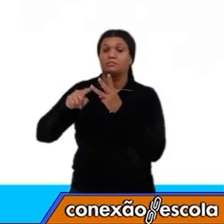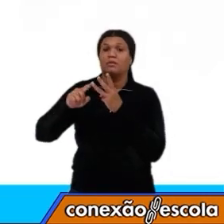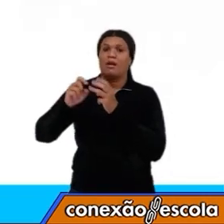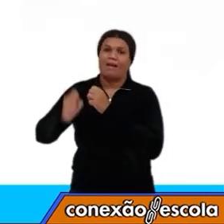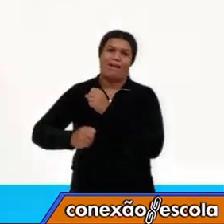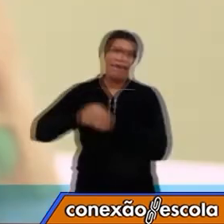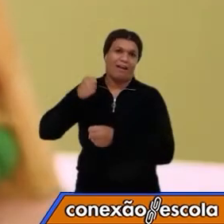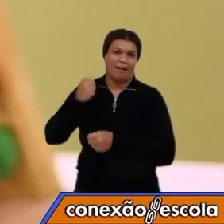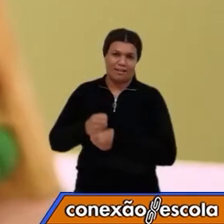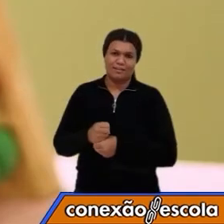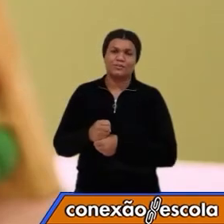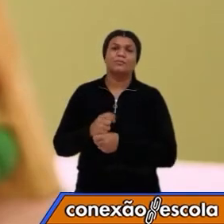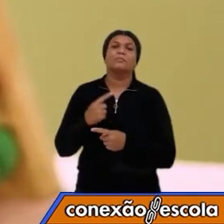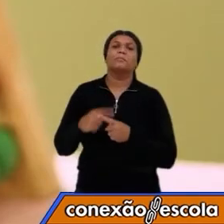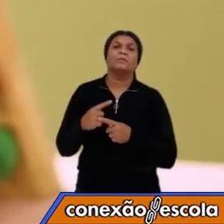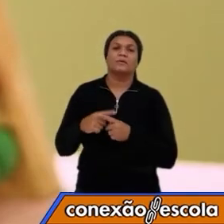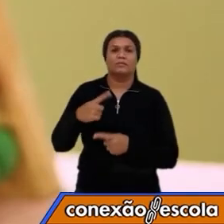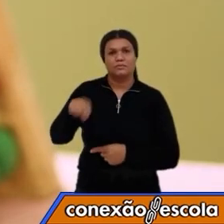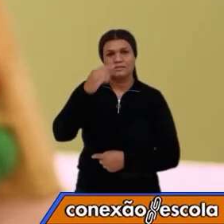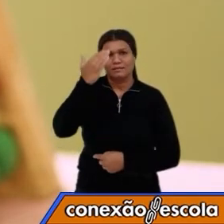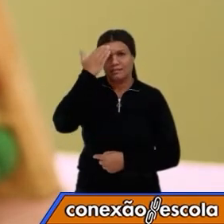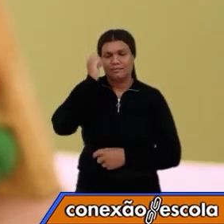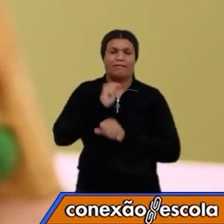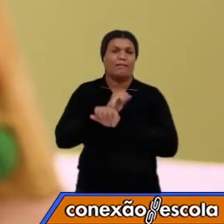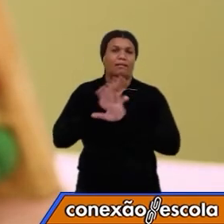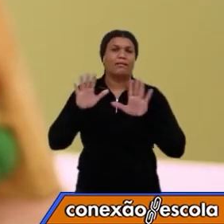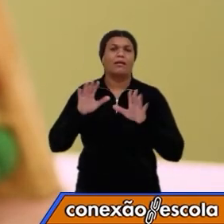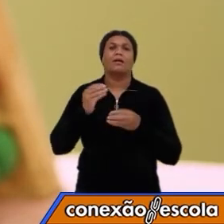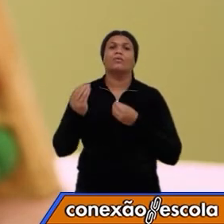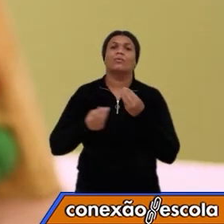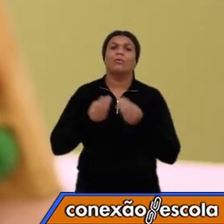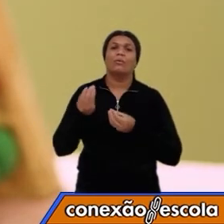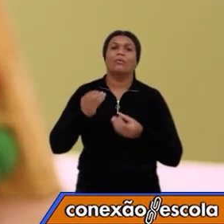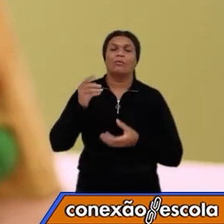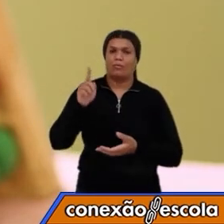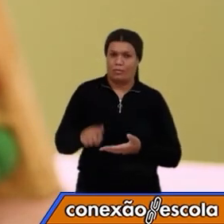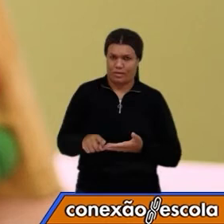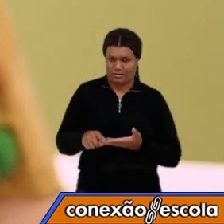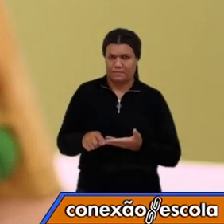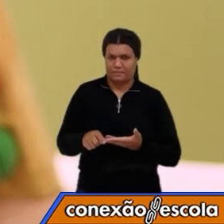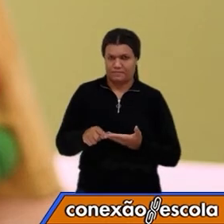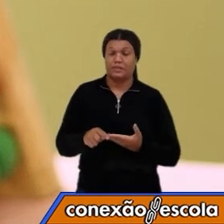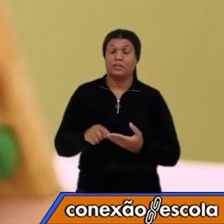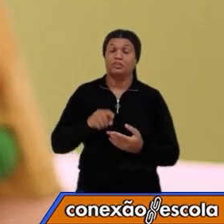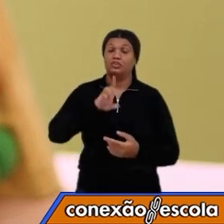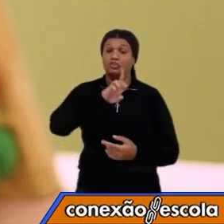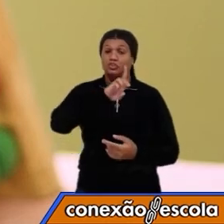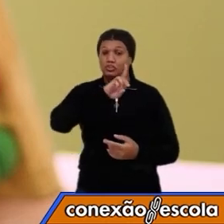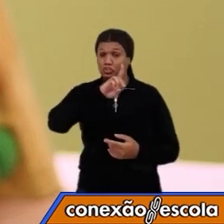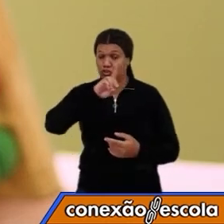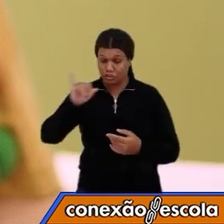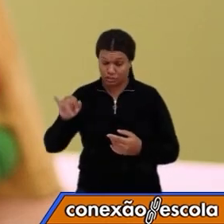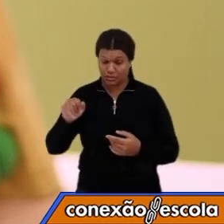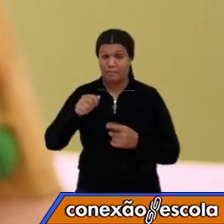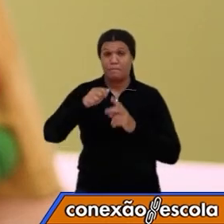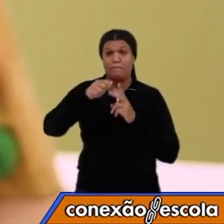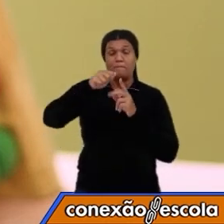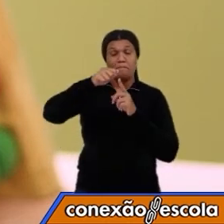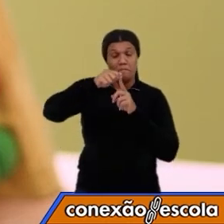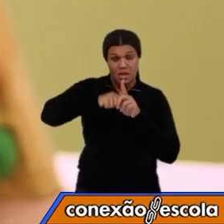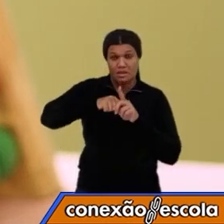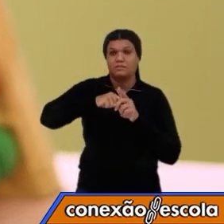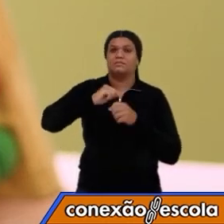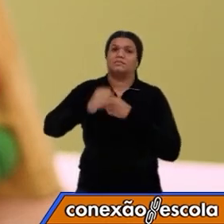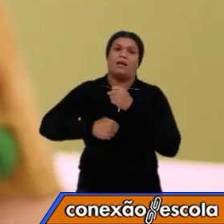entenda melhor como é que nós definimos dia, mês e de anos, nós vamos entrar no